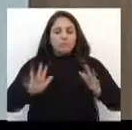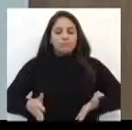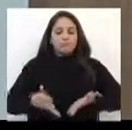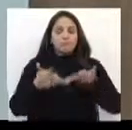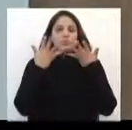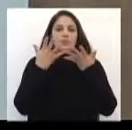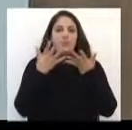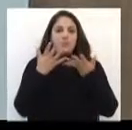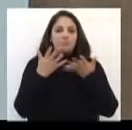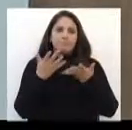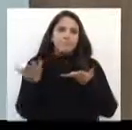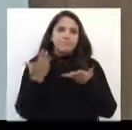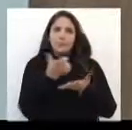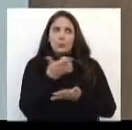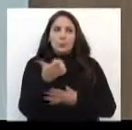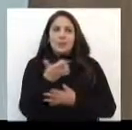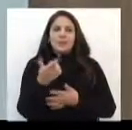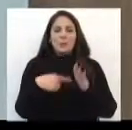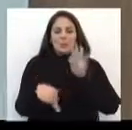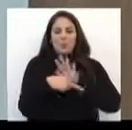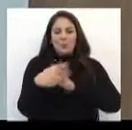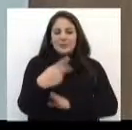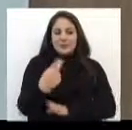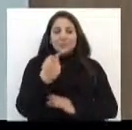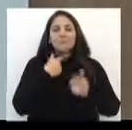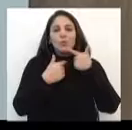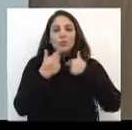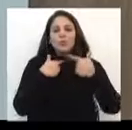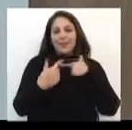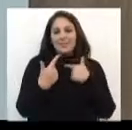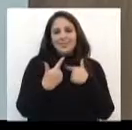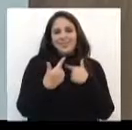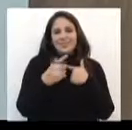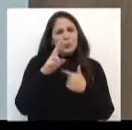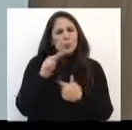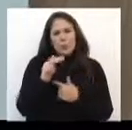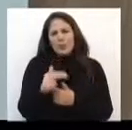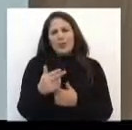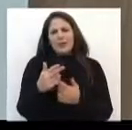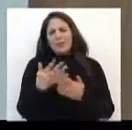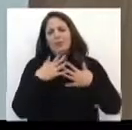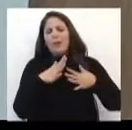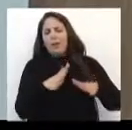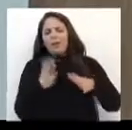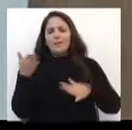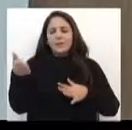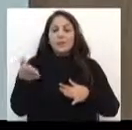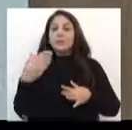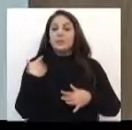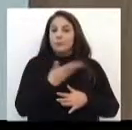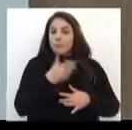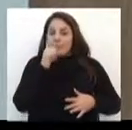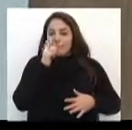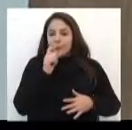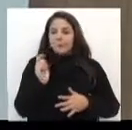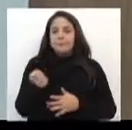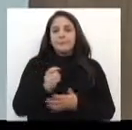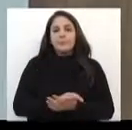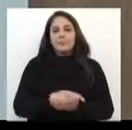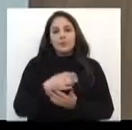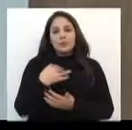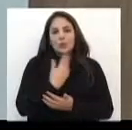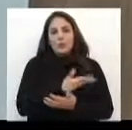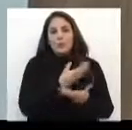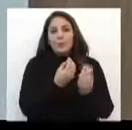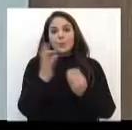neles. Que, a princípio, não vem, não parte deles esse desejo. Então, isso acaba que o nosso índice de rotabilidade dos pacientes é